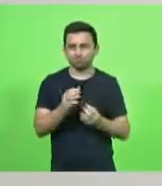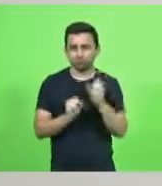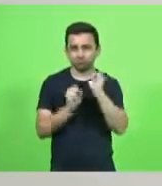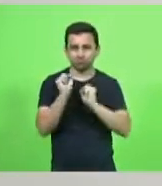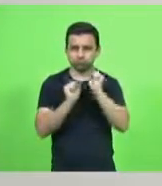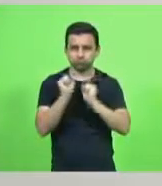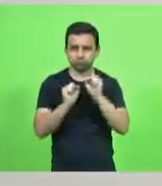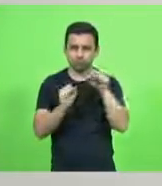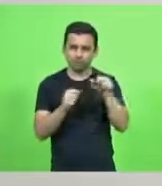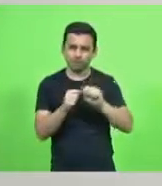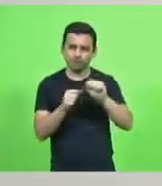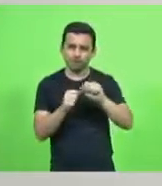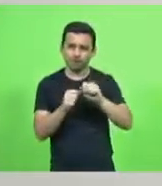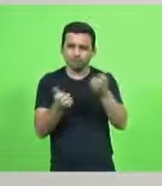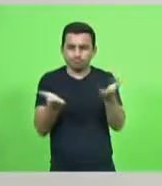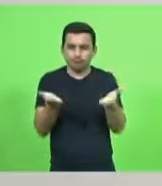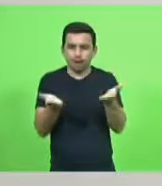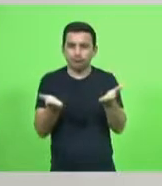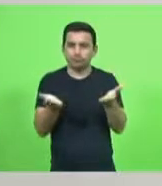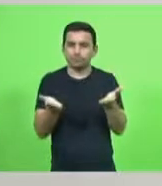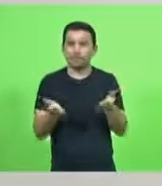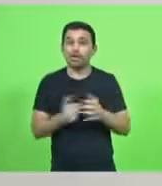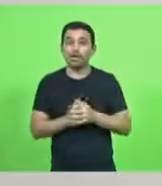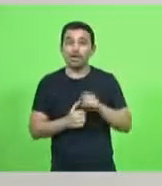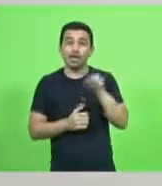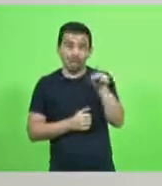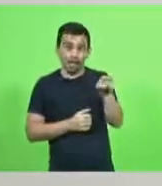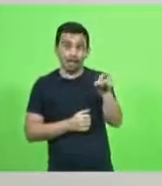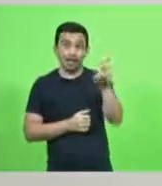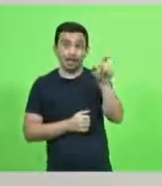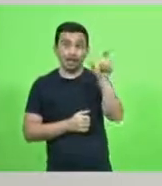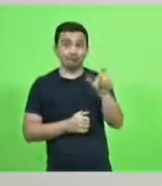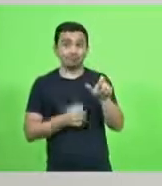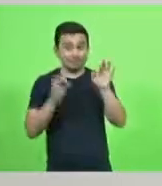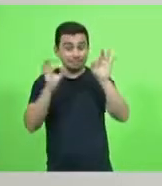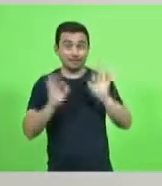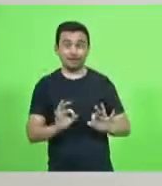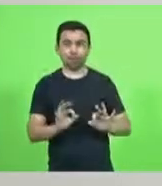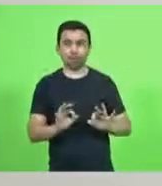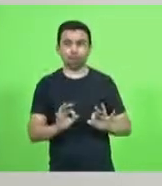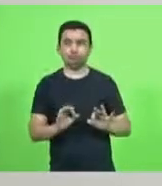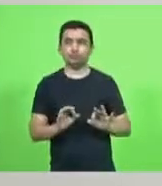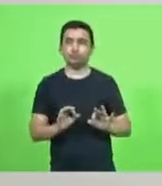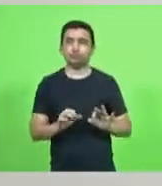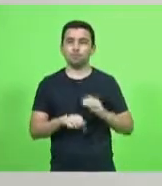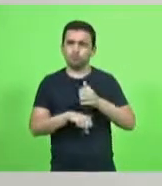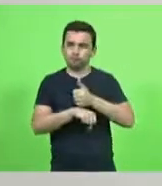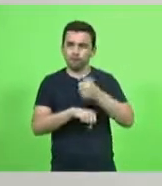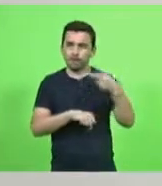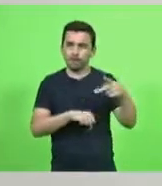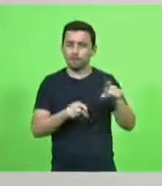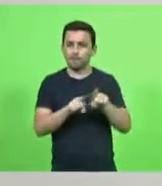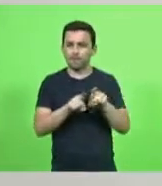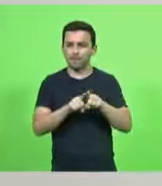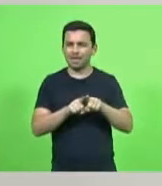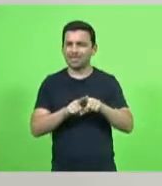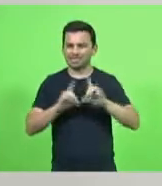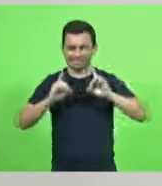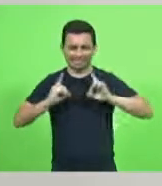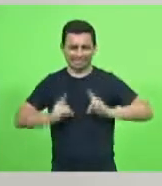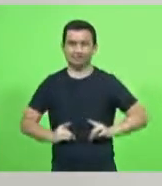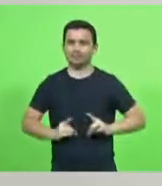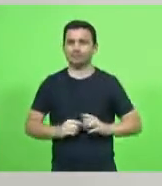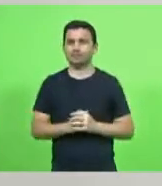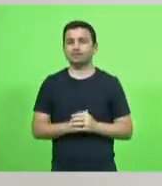Pensa em um homem justo, não só pela profissão, mas pela dignidade que ele tem. mamãe